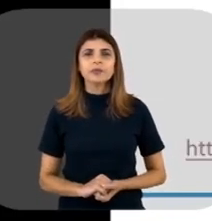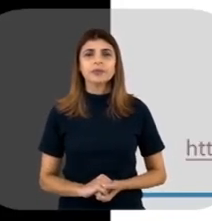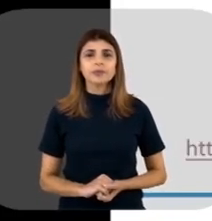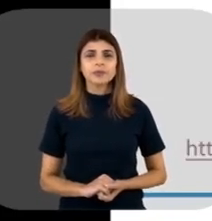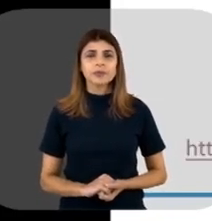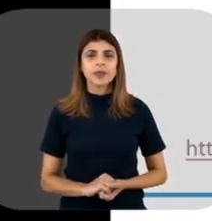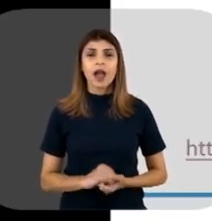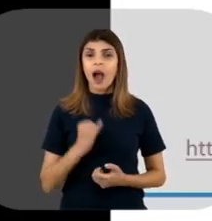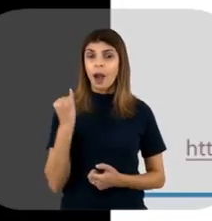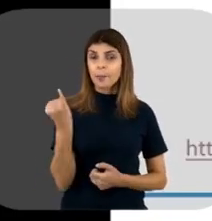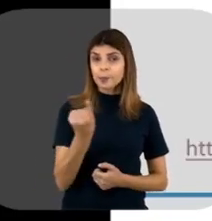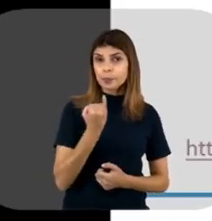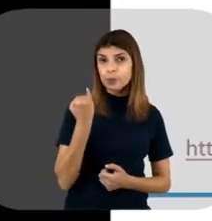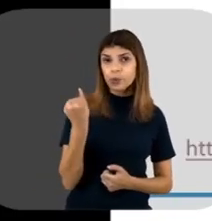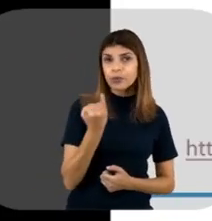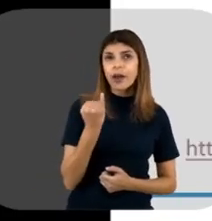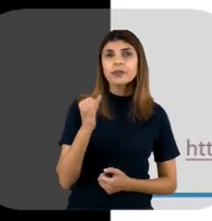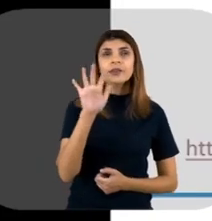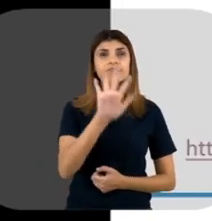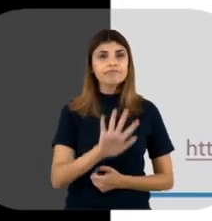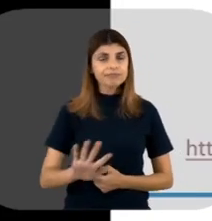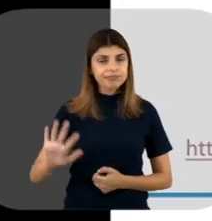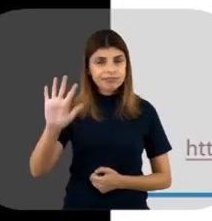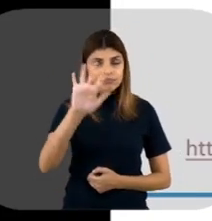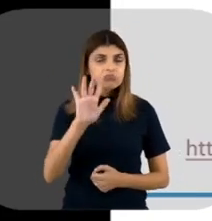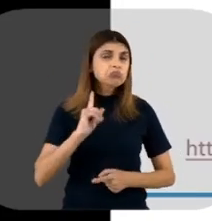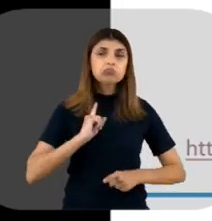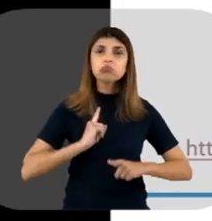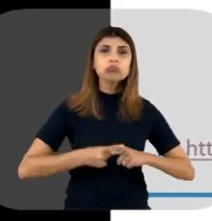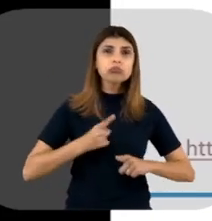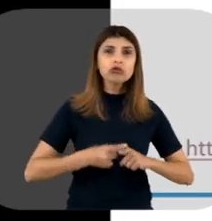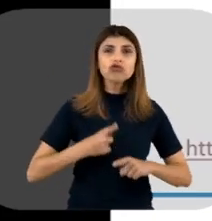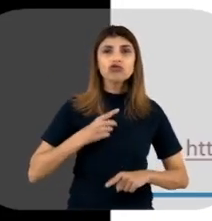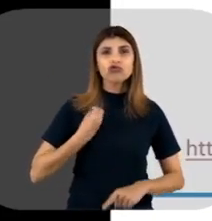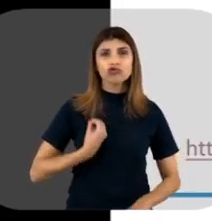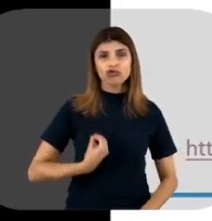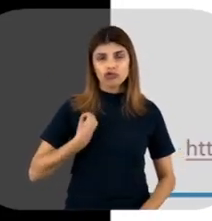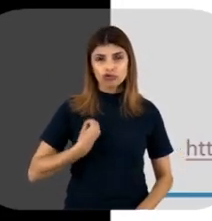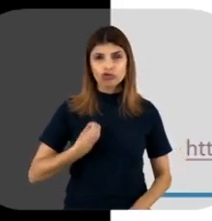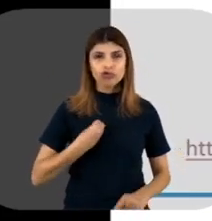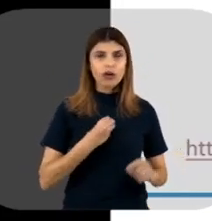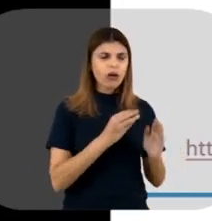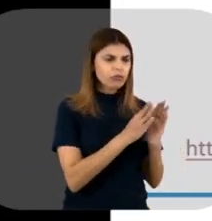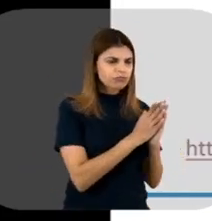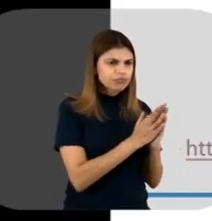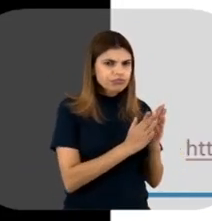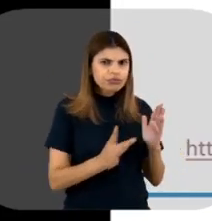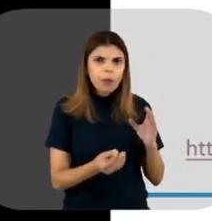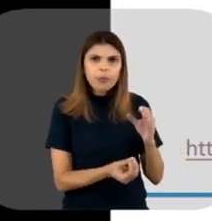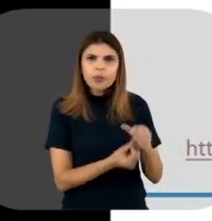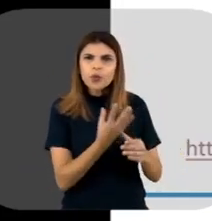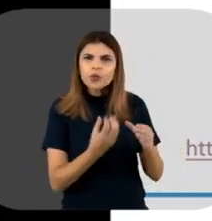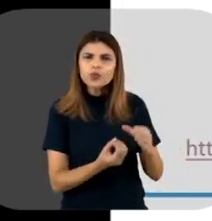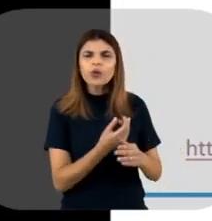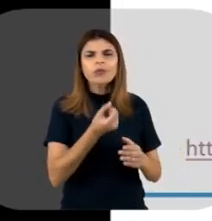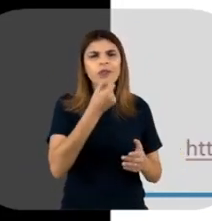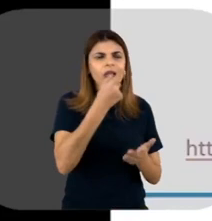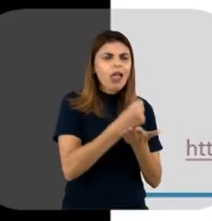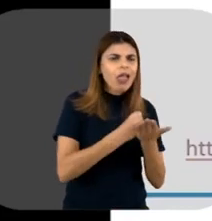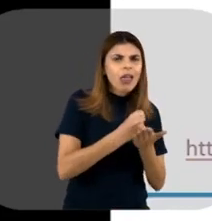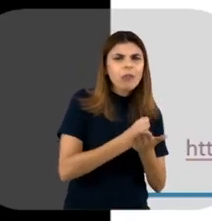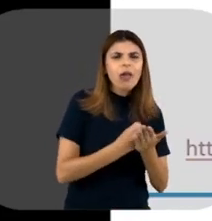E para a gente ver a importância e o rumo que essa produção desses